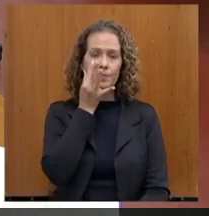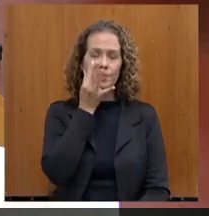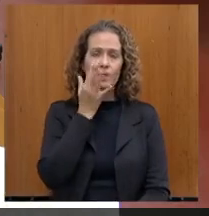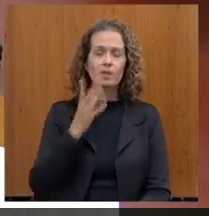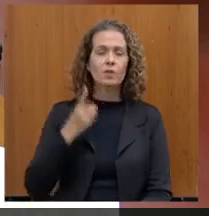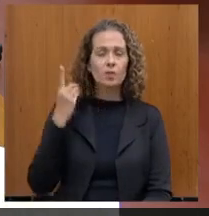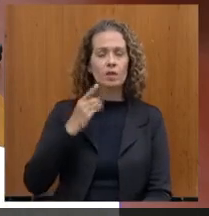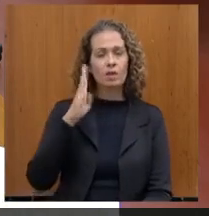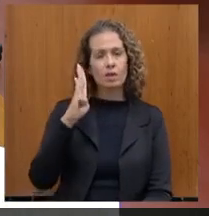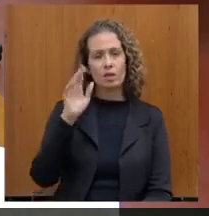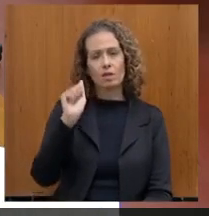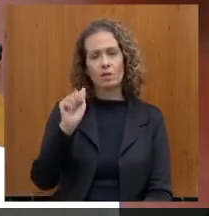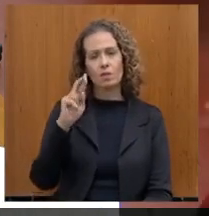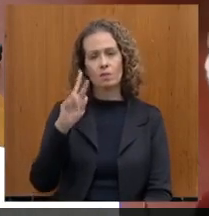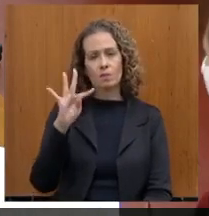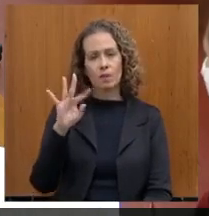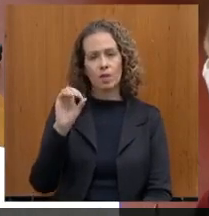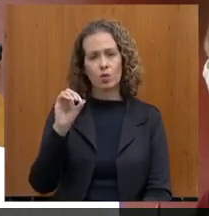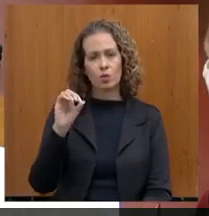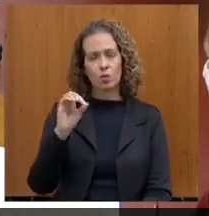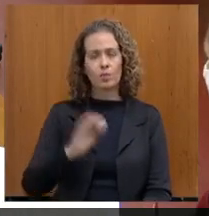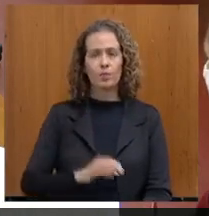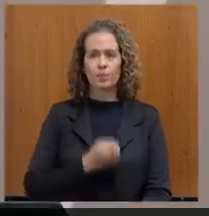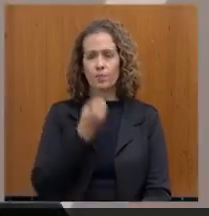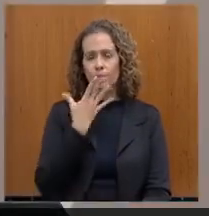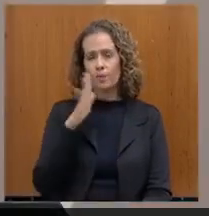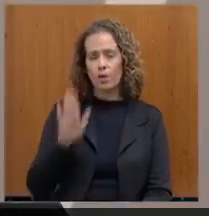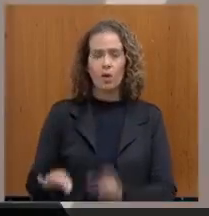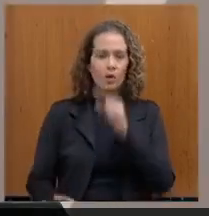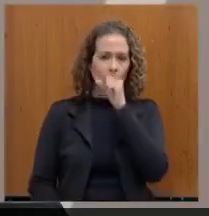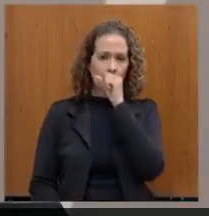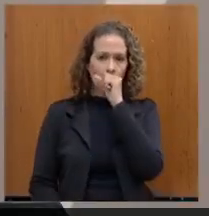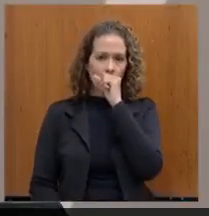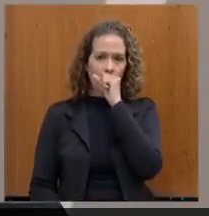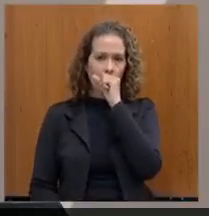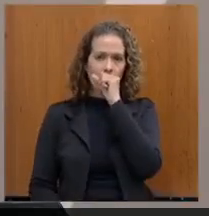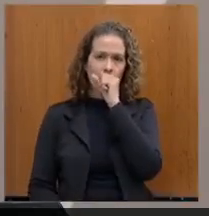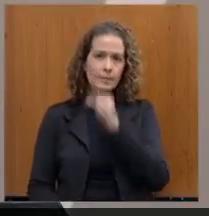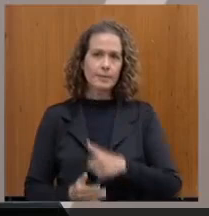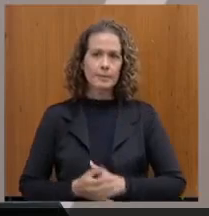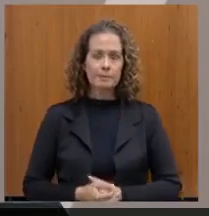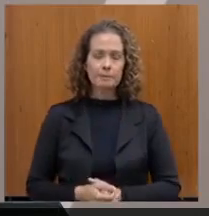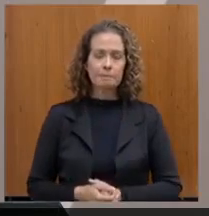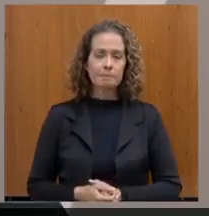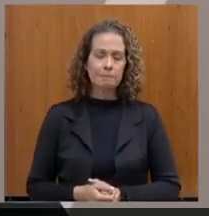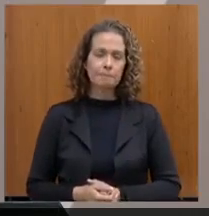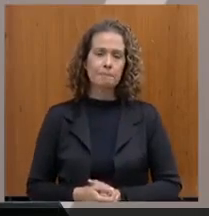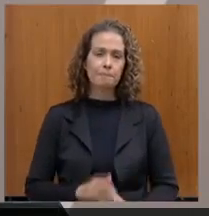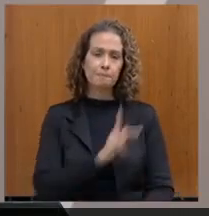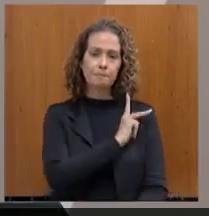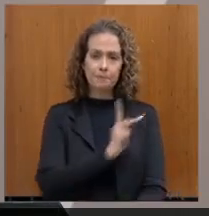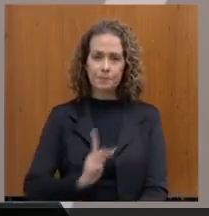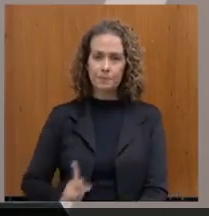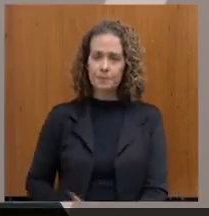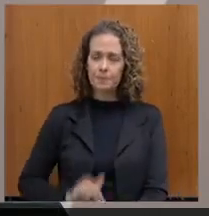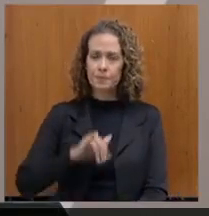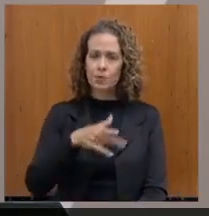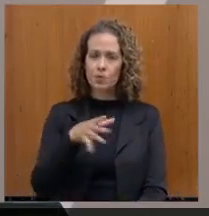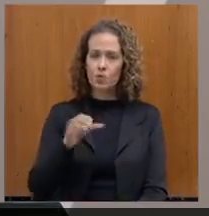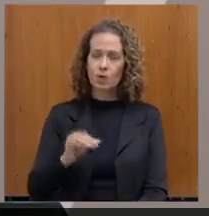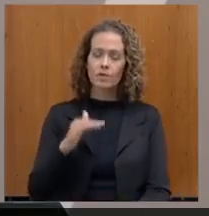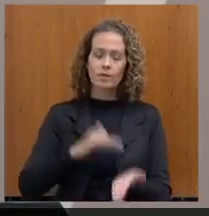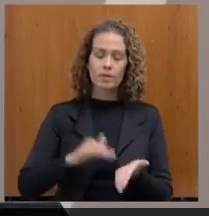Tem vossa excelência a palavra. Boa tarde a todos. Presidente João Magalhães, secretário Gustavo, demais